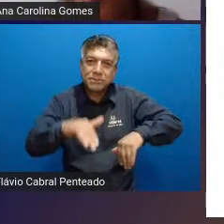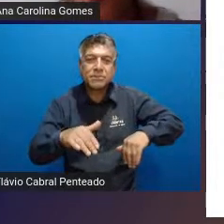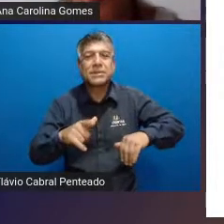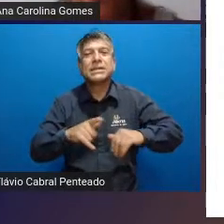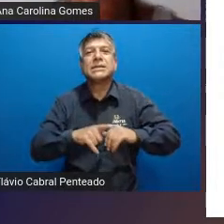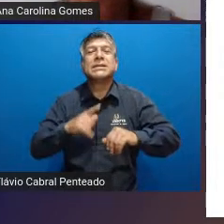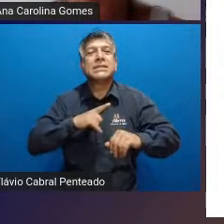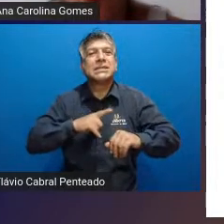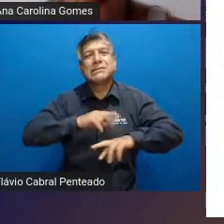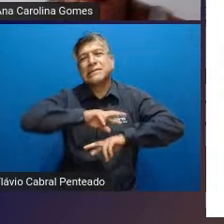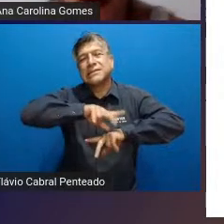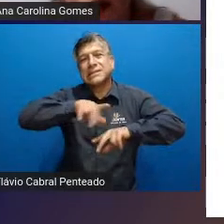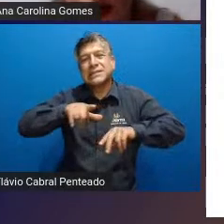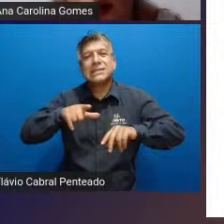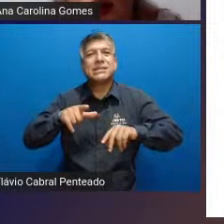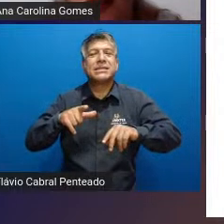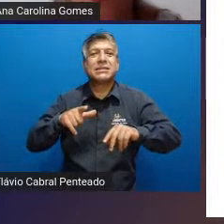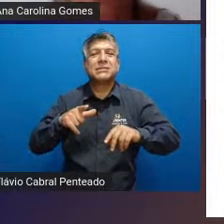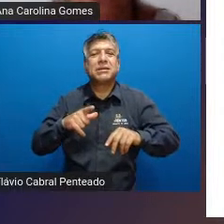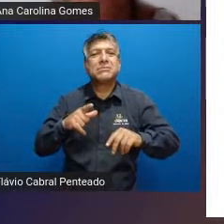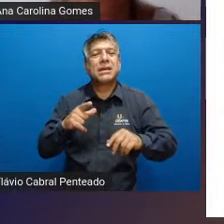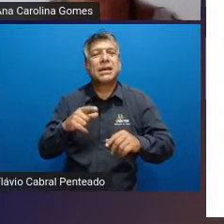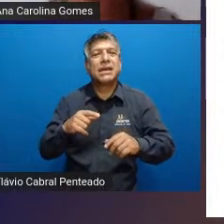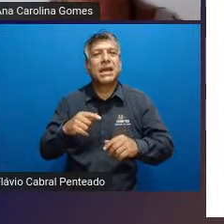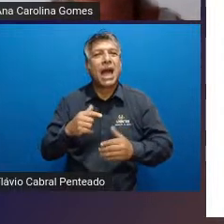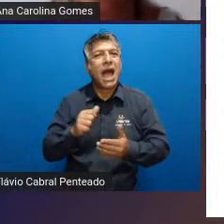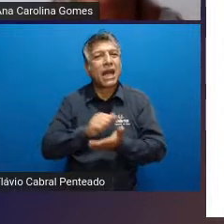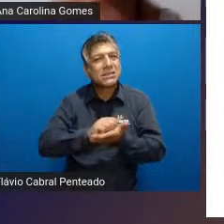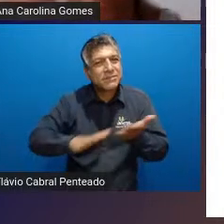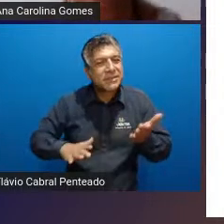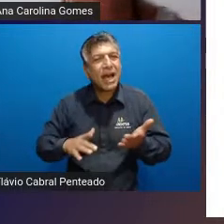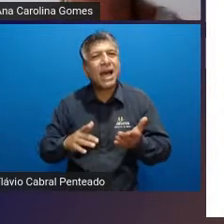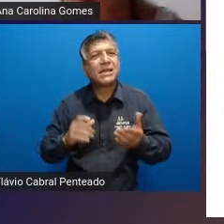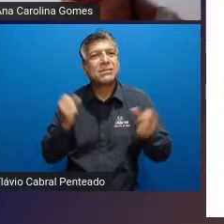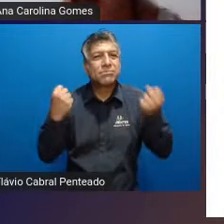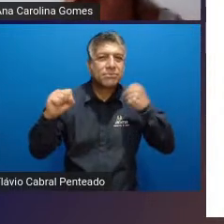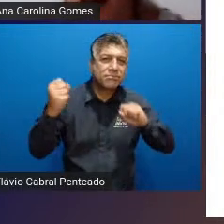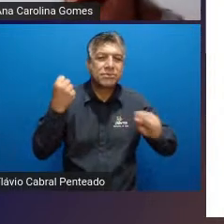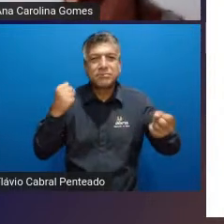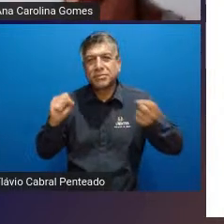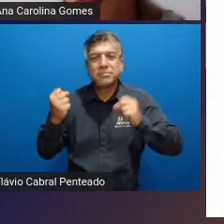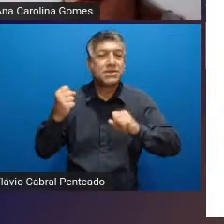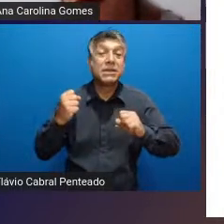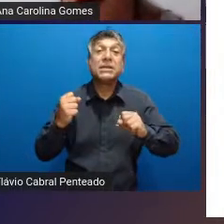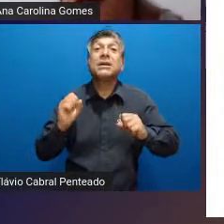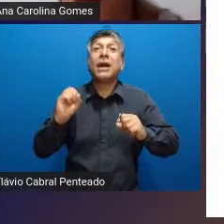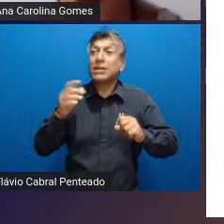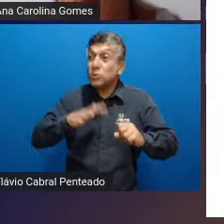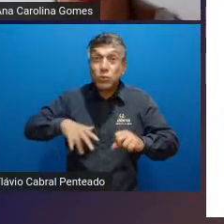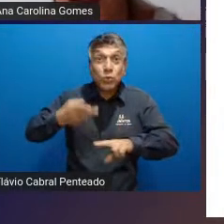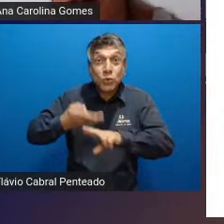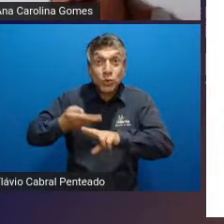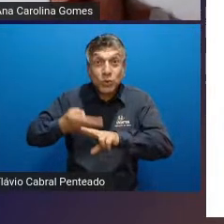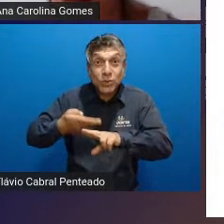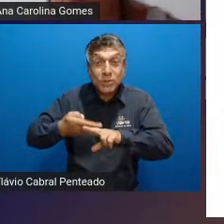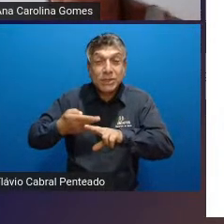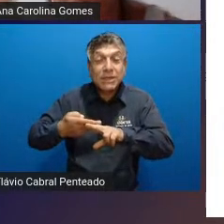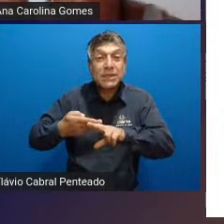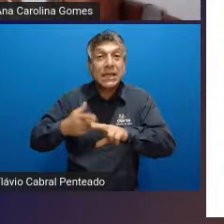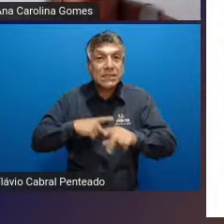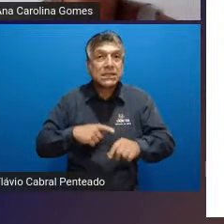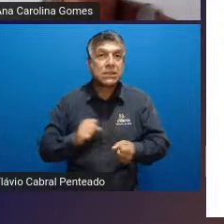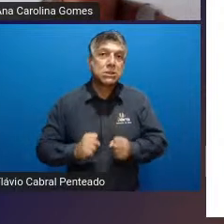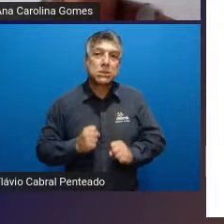aeróbicos exercícios terapêuticos e de lazer todos eles reduziram significamente as estereotipias